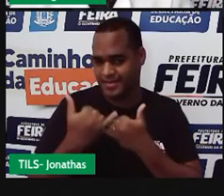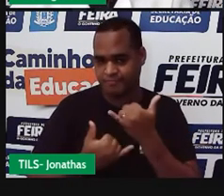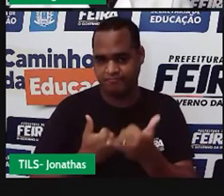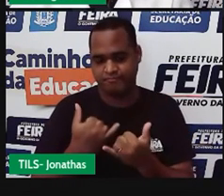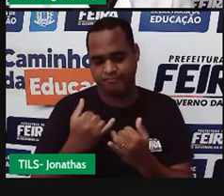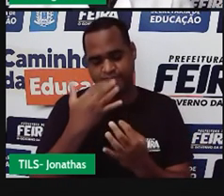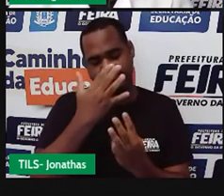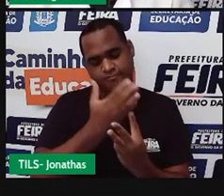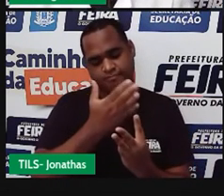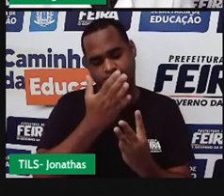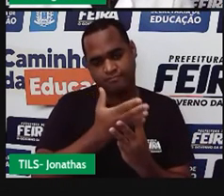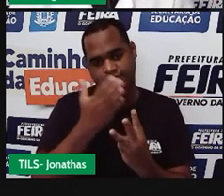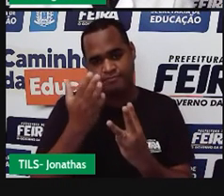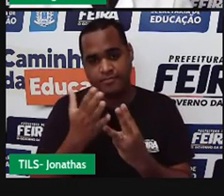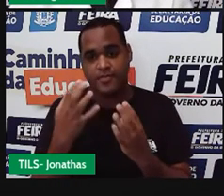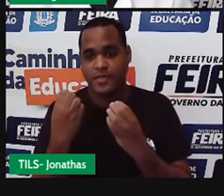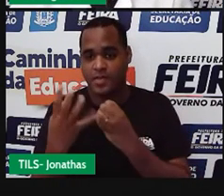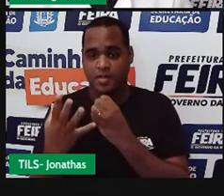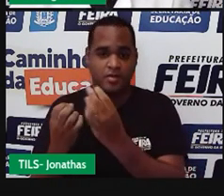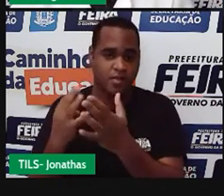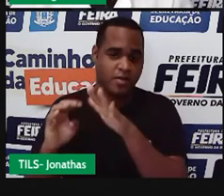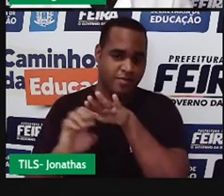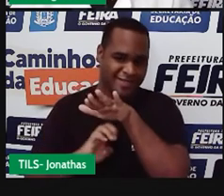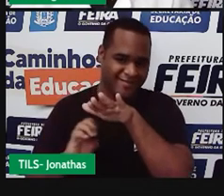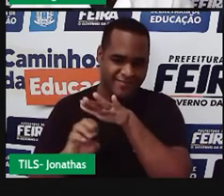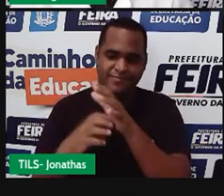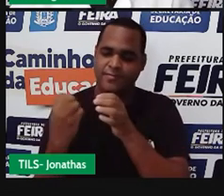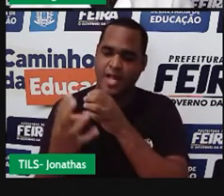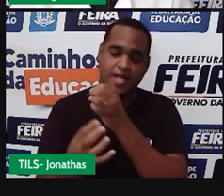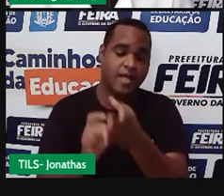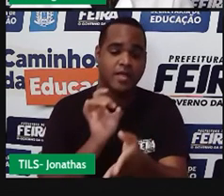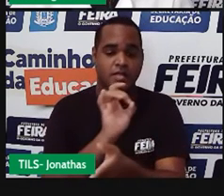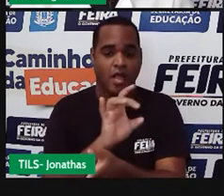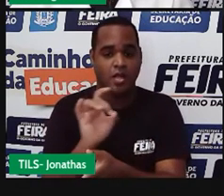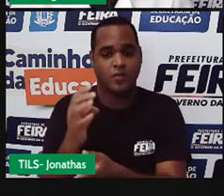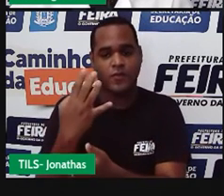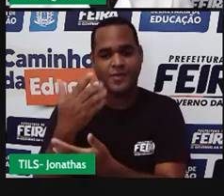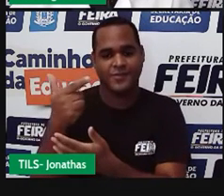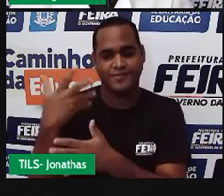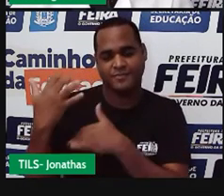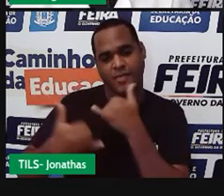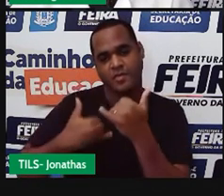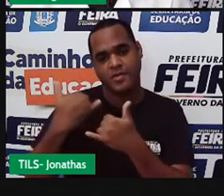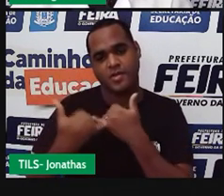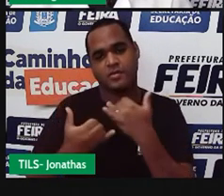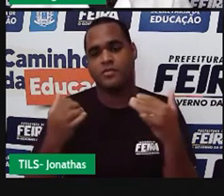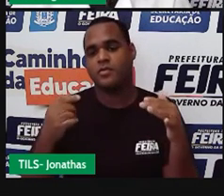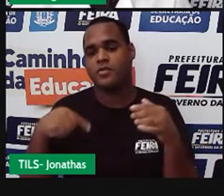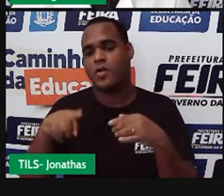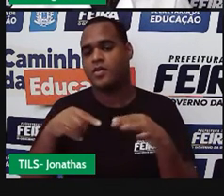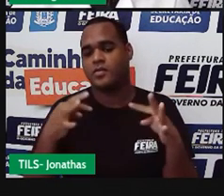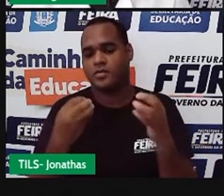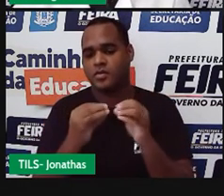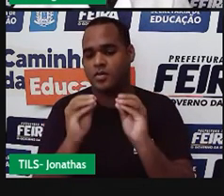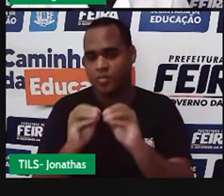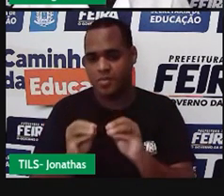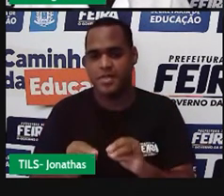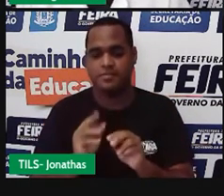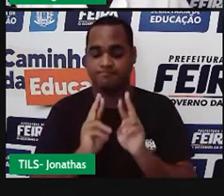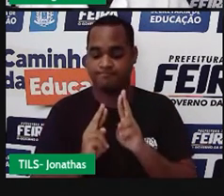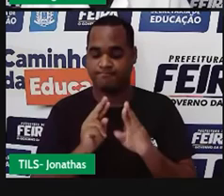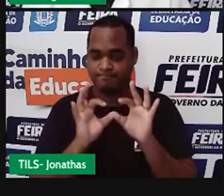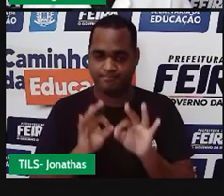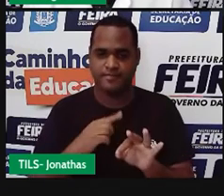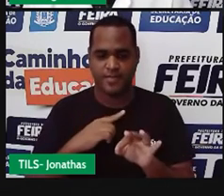instituições, cada instituição vai receber 42 brinquedos e a gente pode escrever também essa resposta.